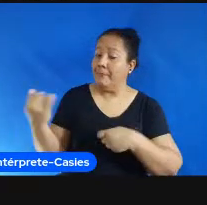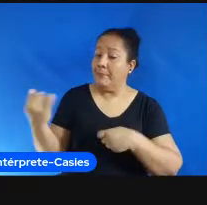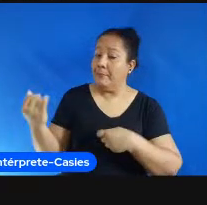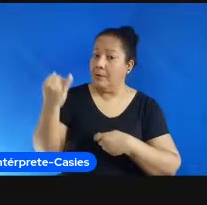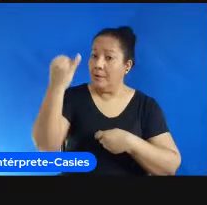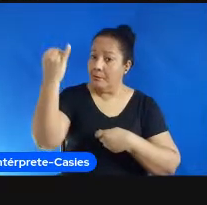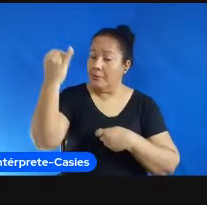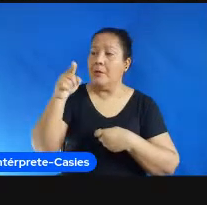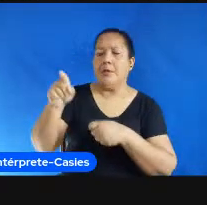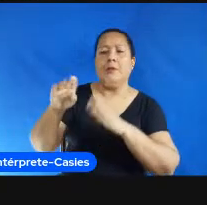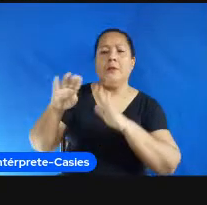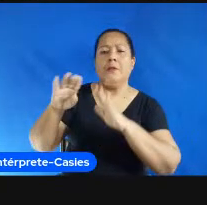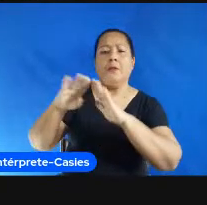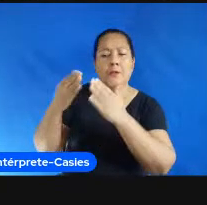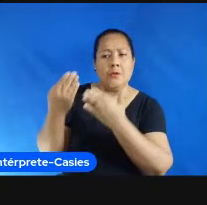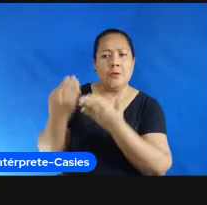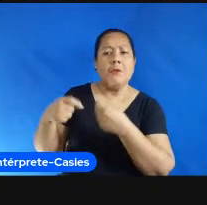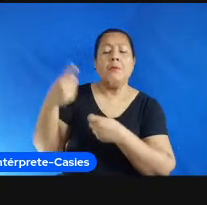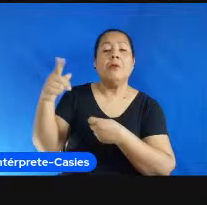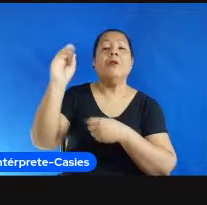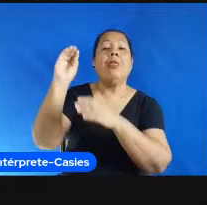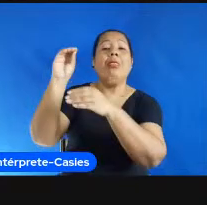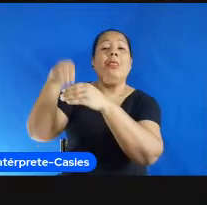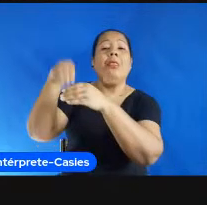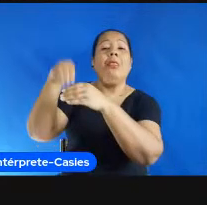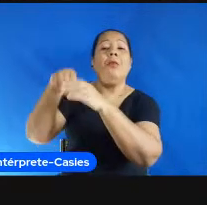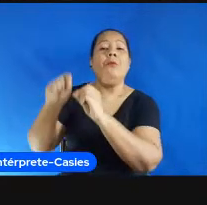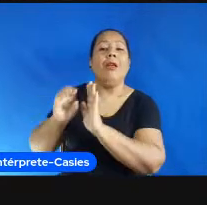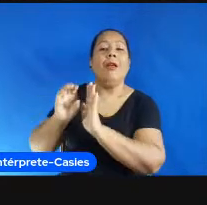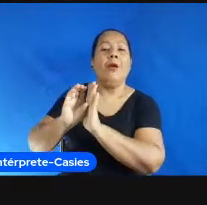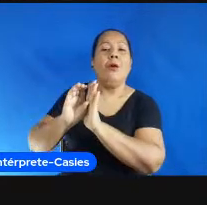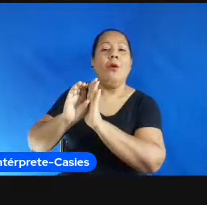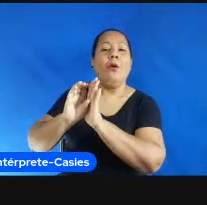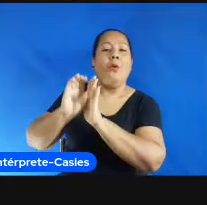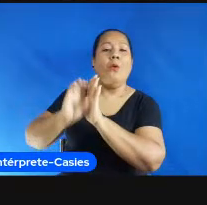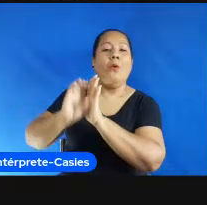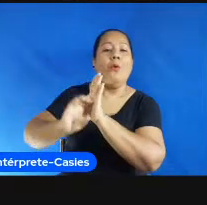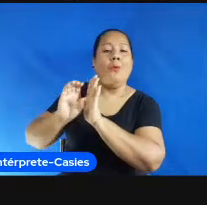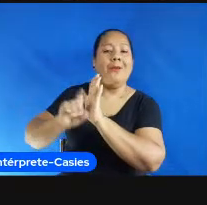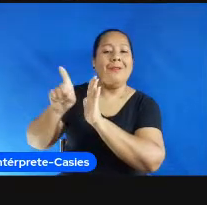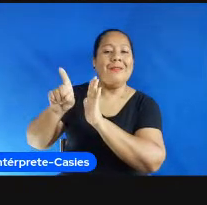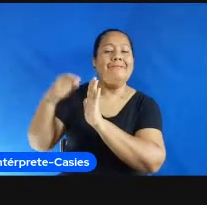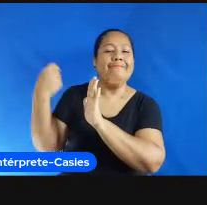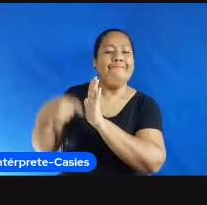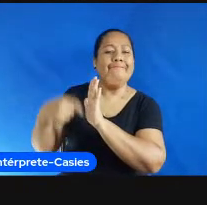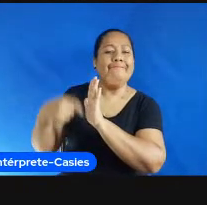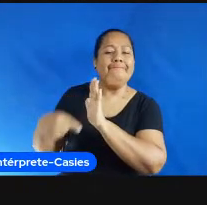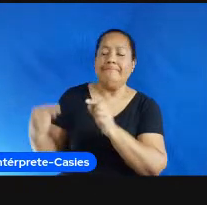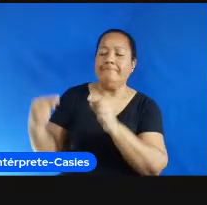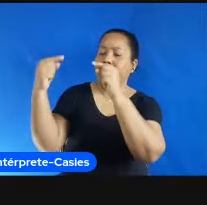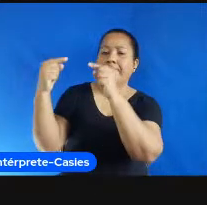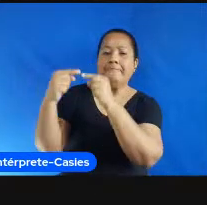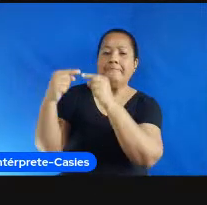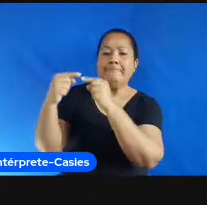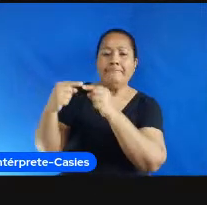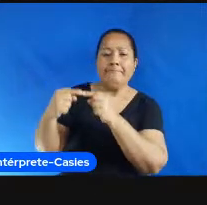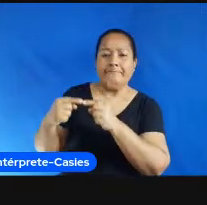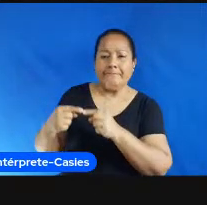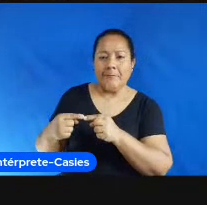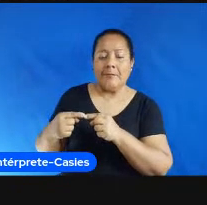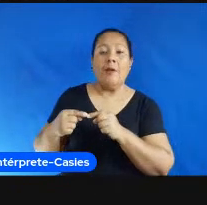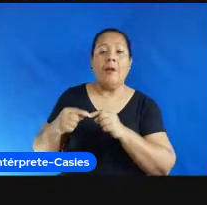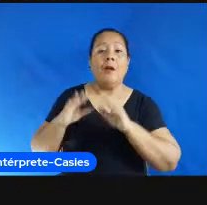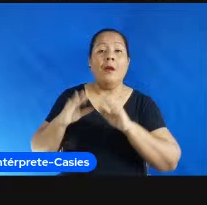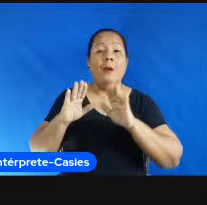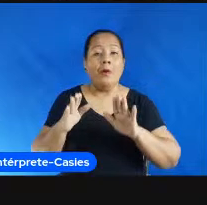clubes né que é o currículo pedagógico que poderia ter que deveria ter e cito mais um estudo aqui do estado do Mato Grosso